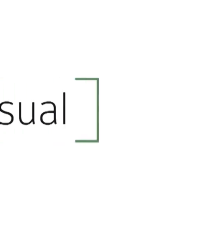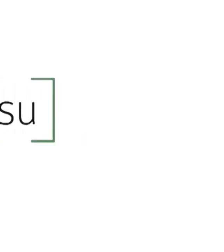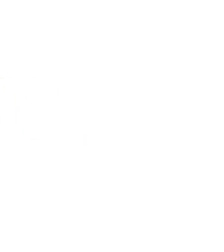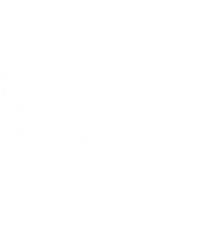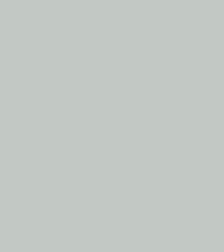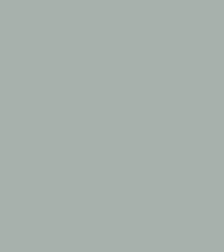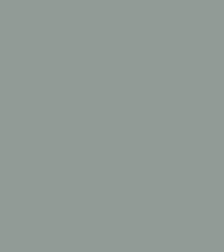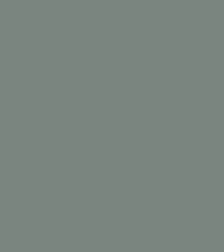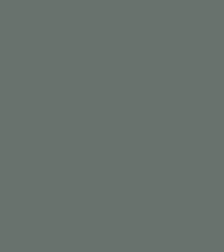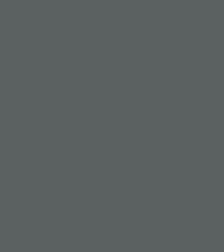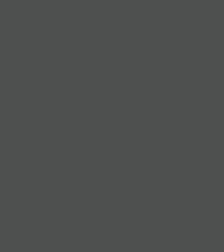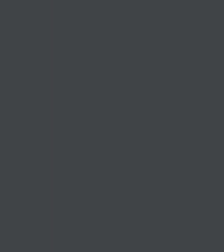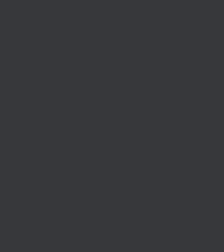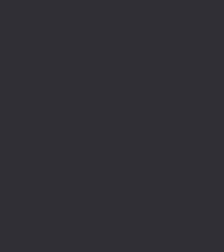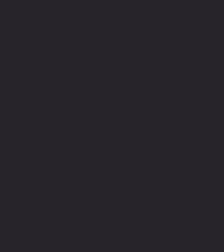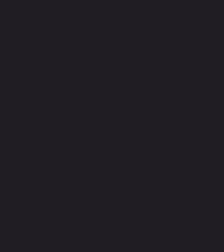Legenda